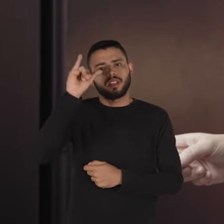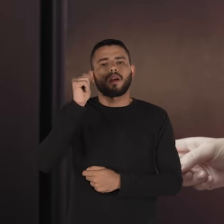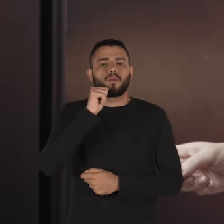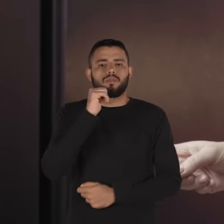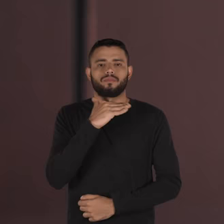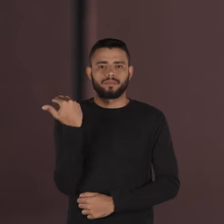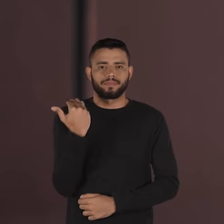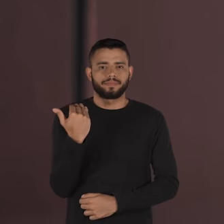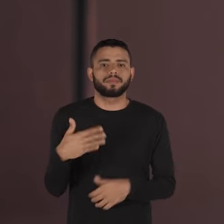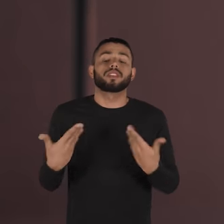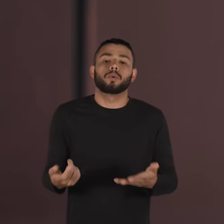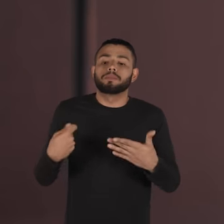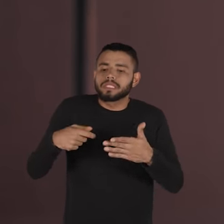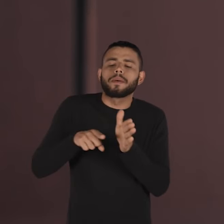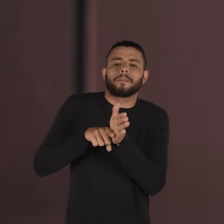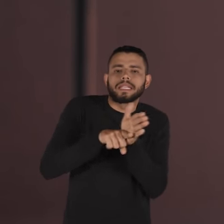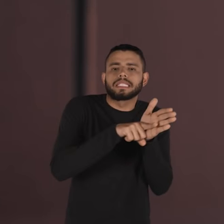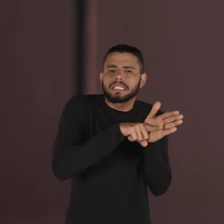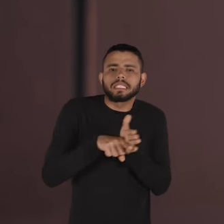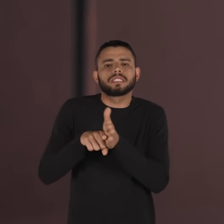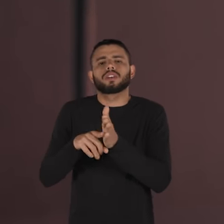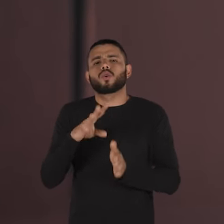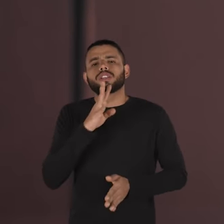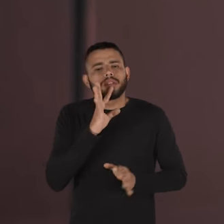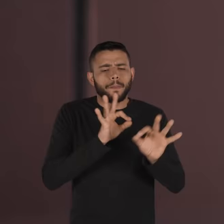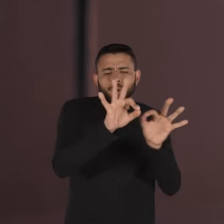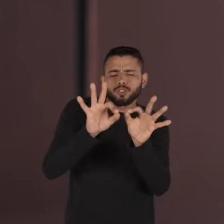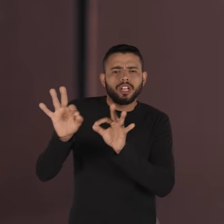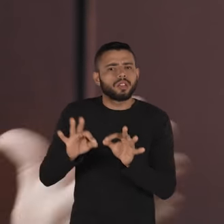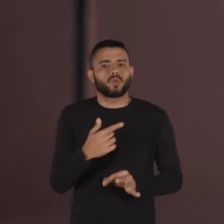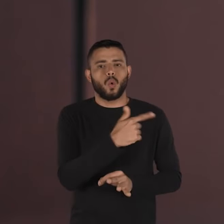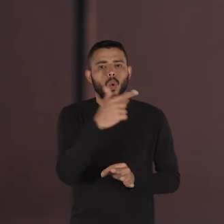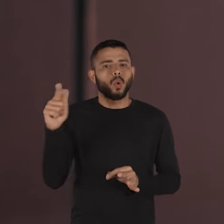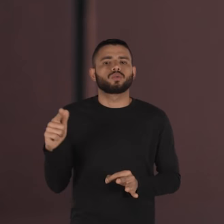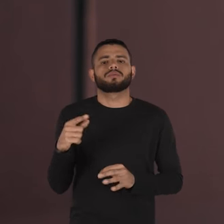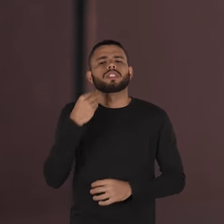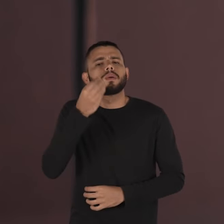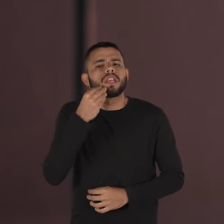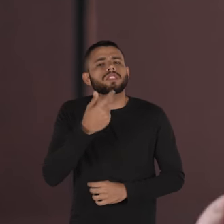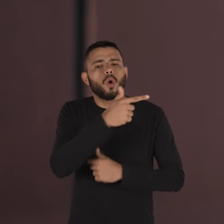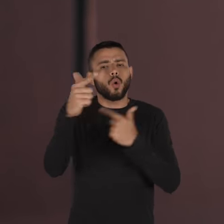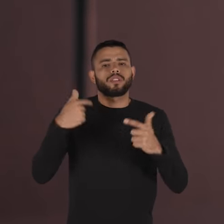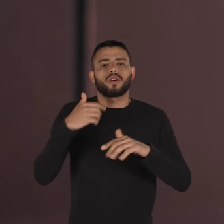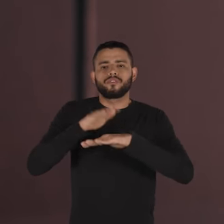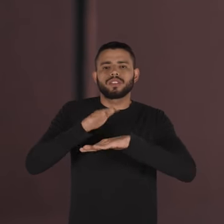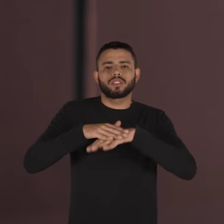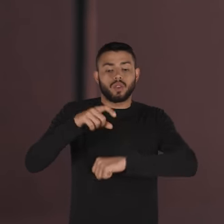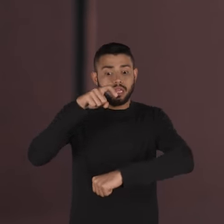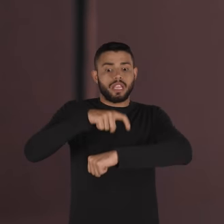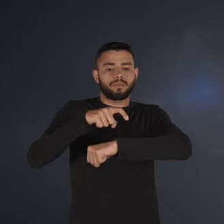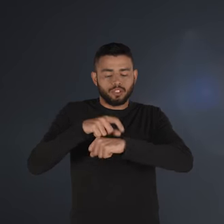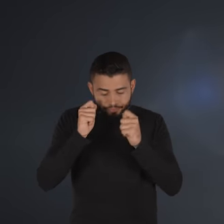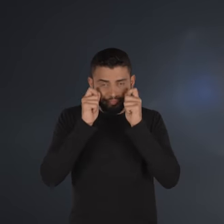morte de uma mulher e aí com pesquisas conhecendo outros projetos inspiradas em outras experiências eu desenvolvi o tempo